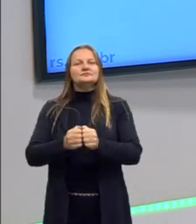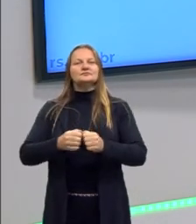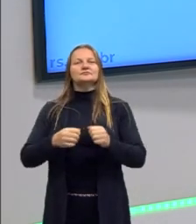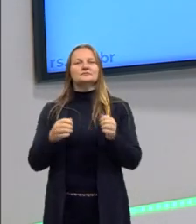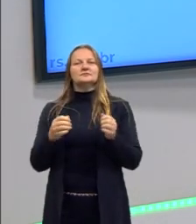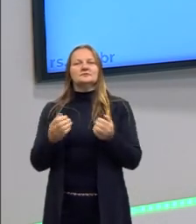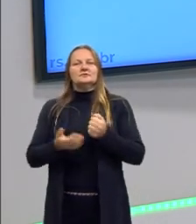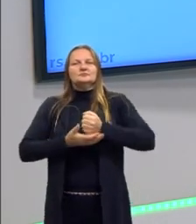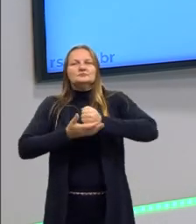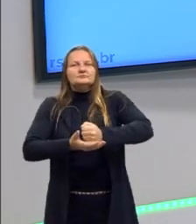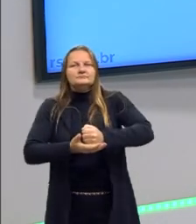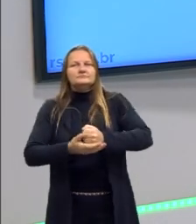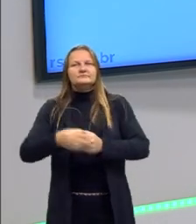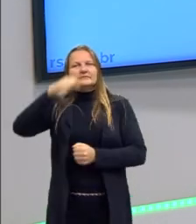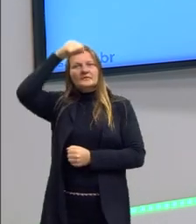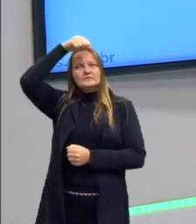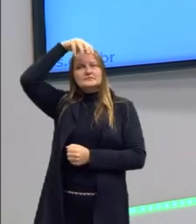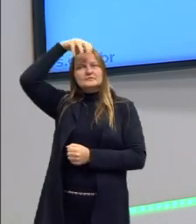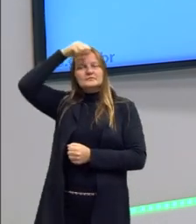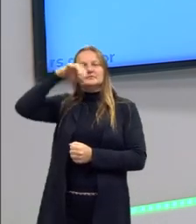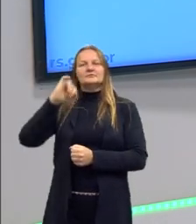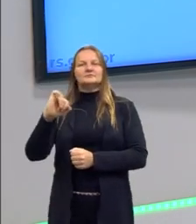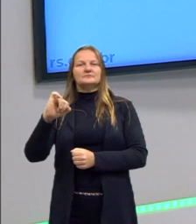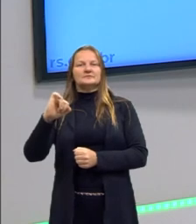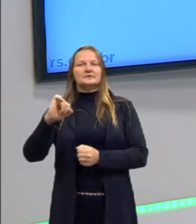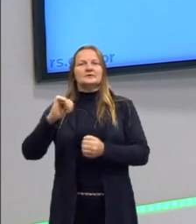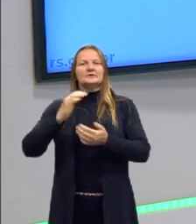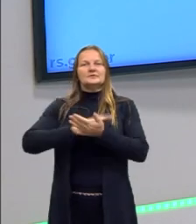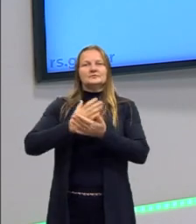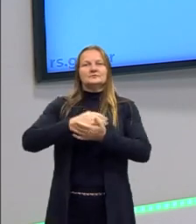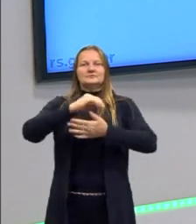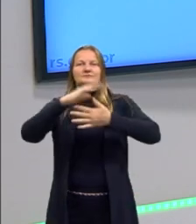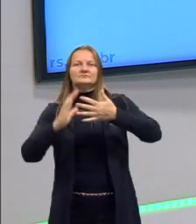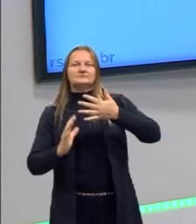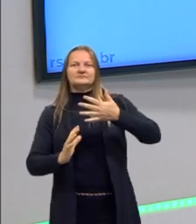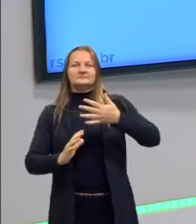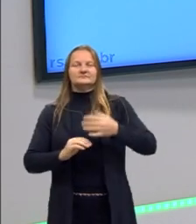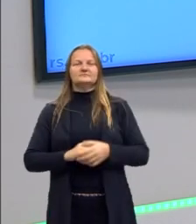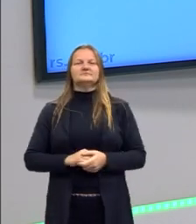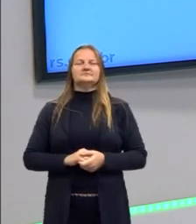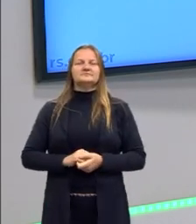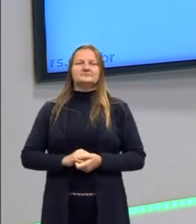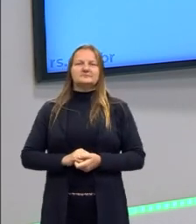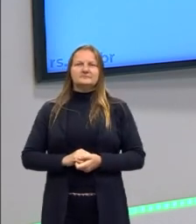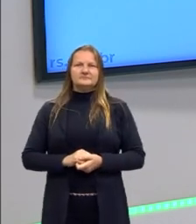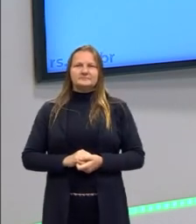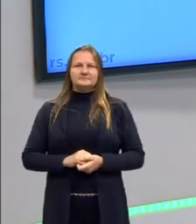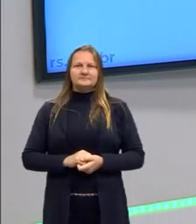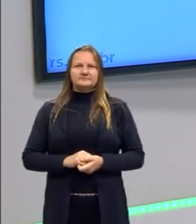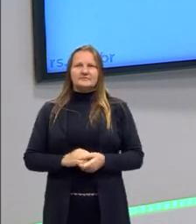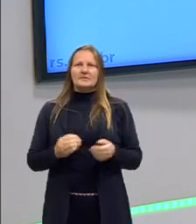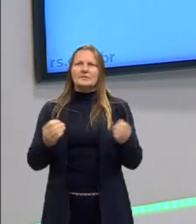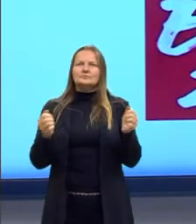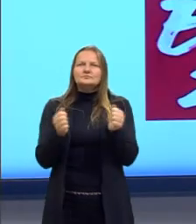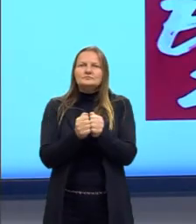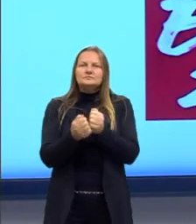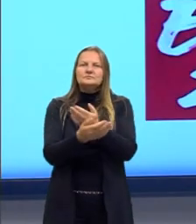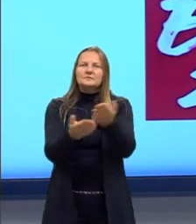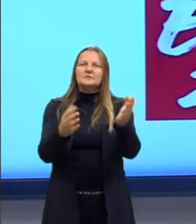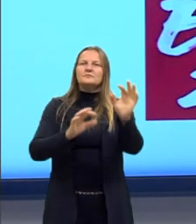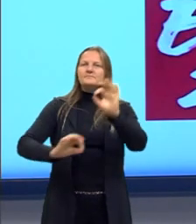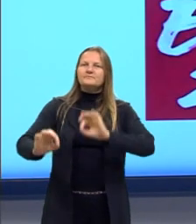nosso suporte, a Suzana, a Lucimeia, as meninas das intérpretes de Libras. E conosco na